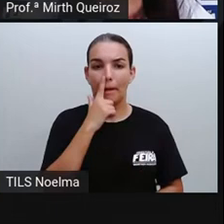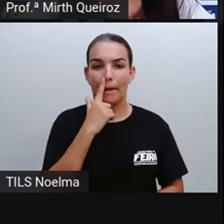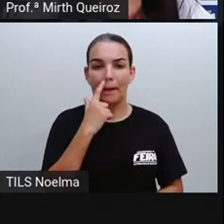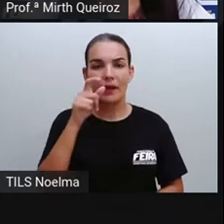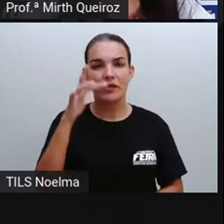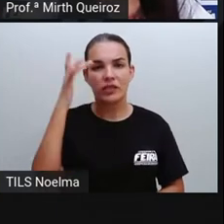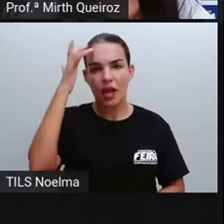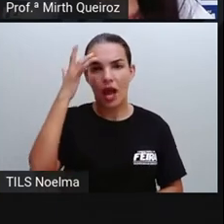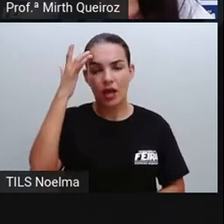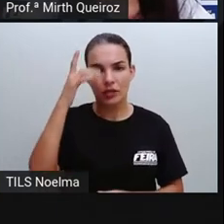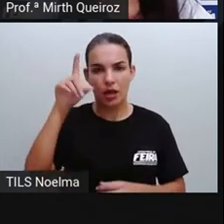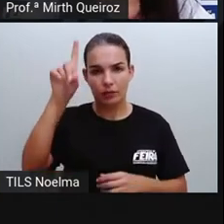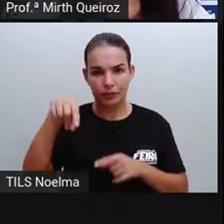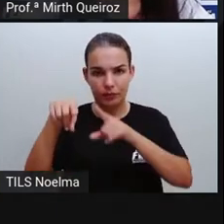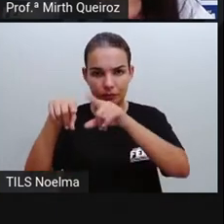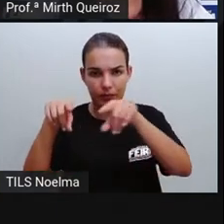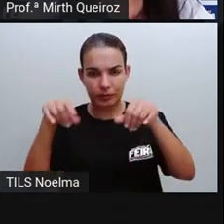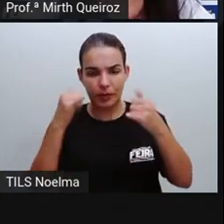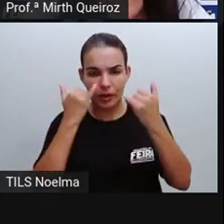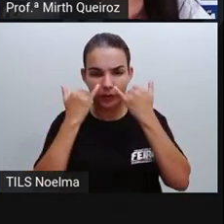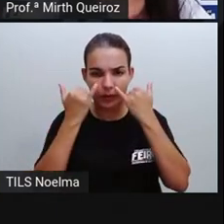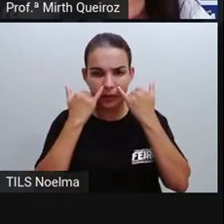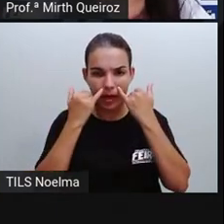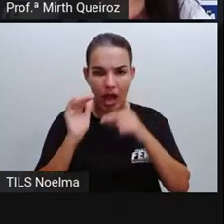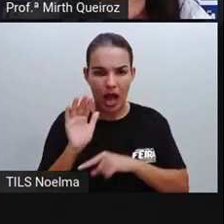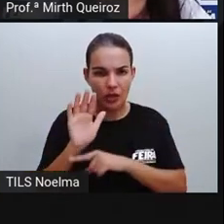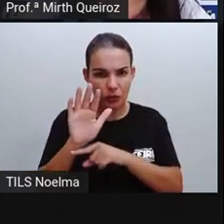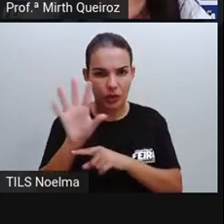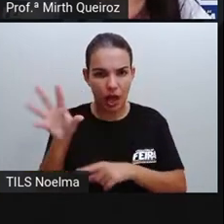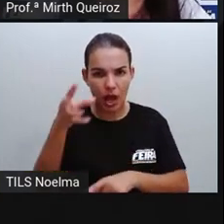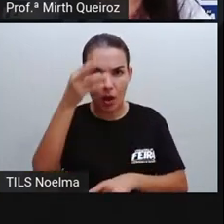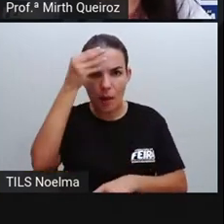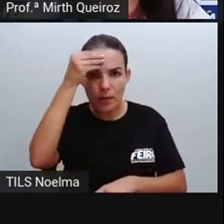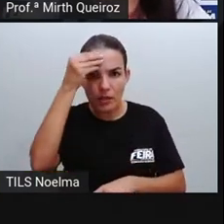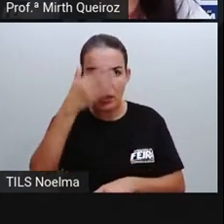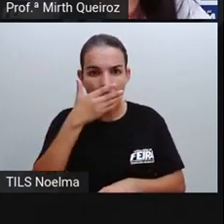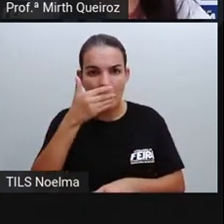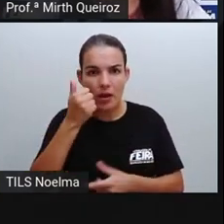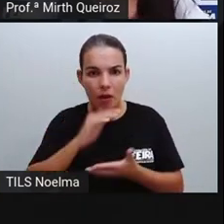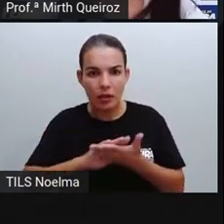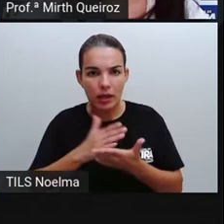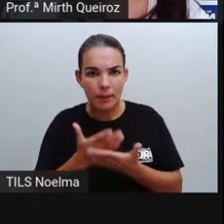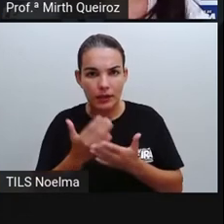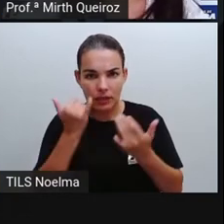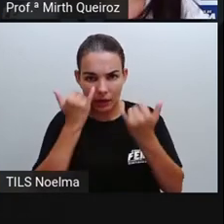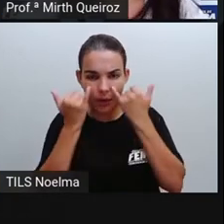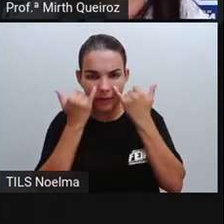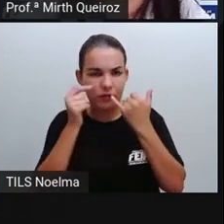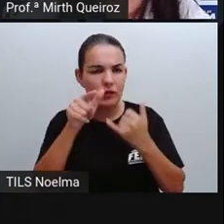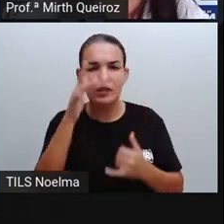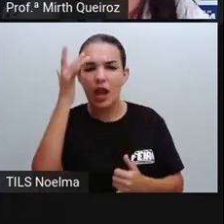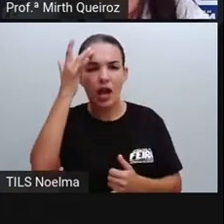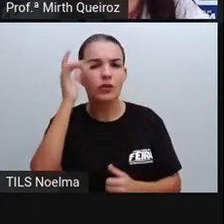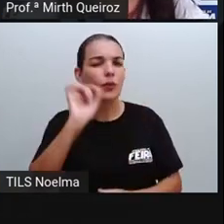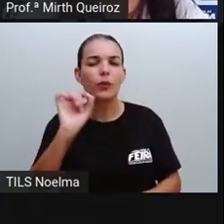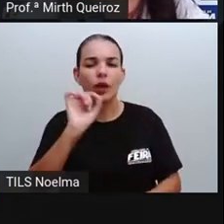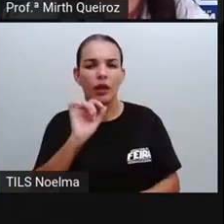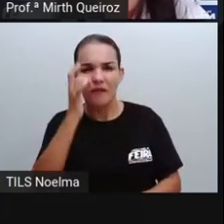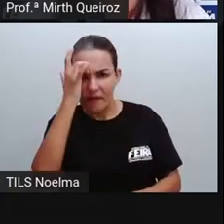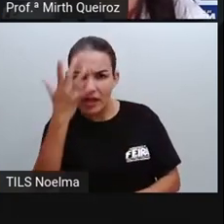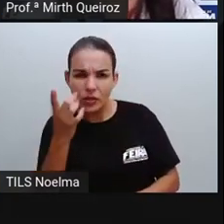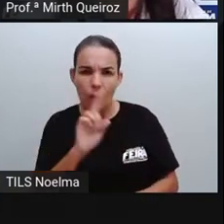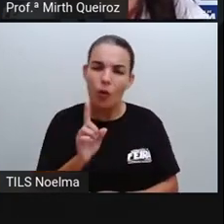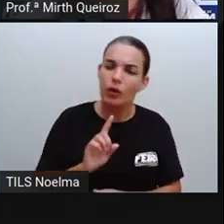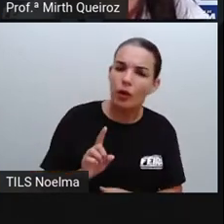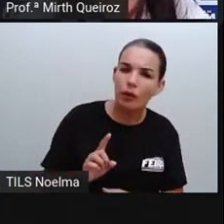Você acha que o infográfico, ele ajuda na compreensão e interpretação da informação? O que vocês acham? Facilita ou não?